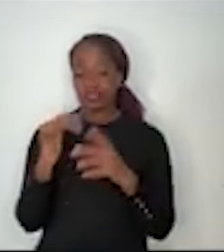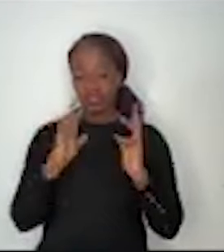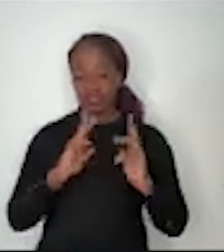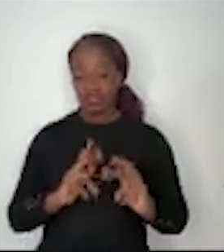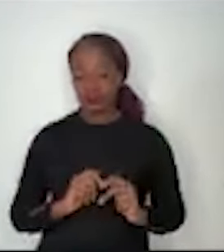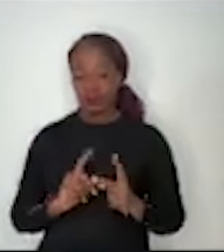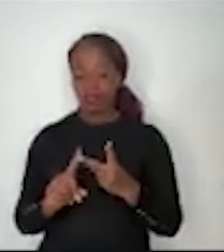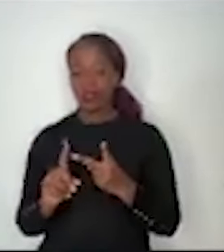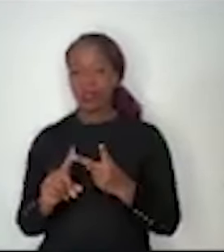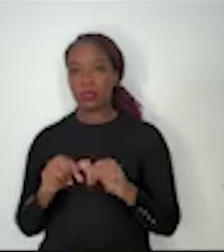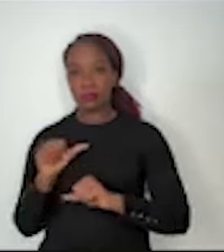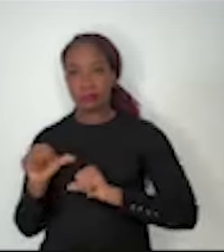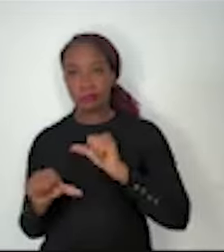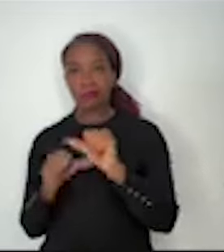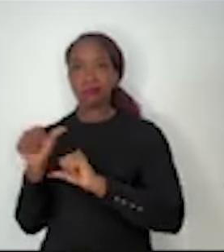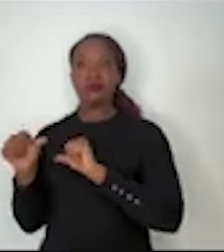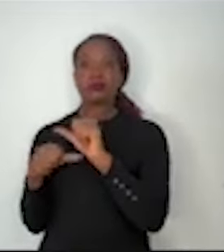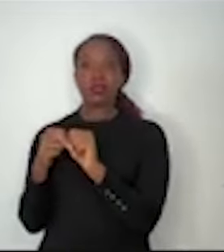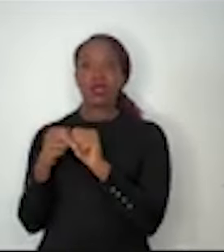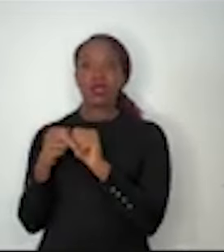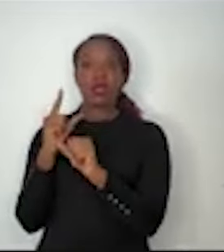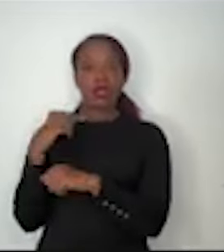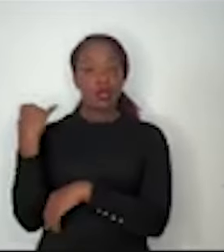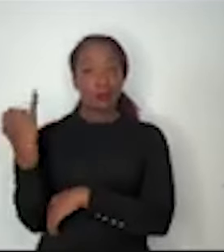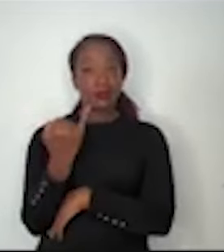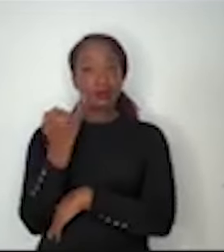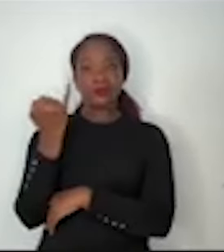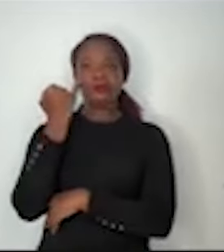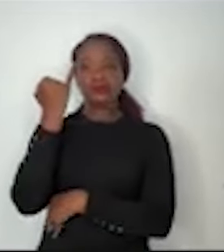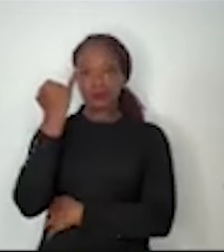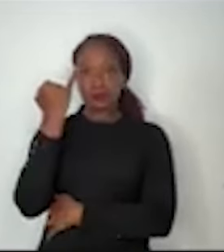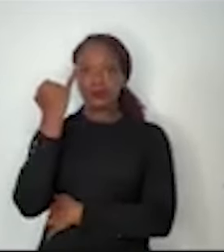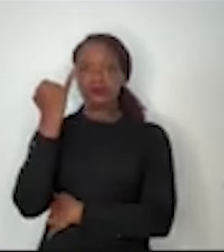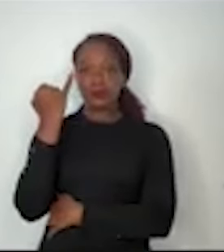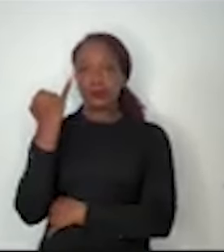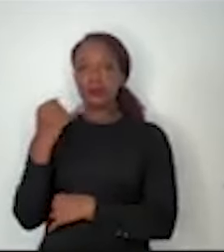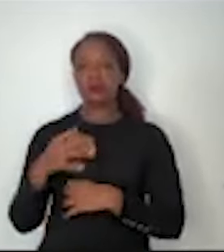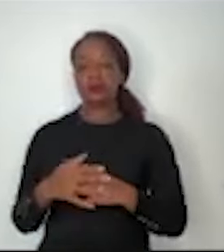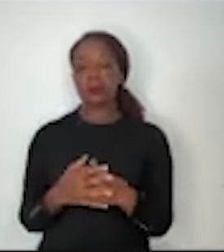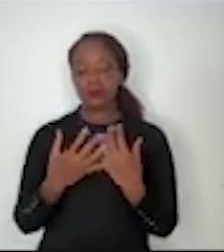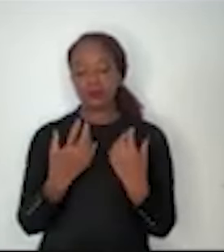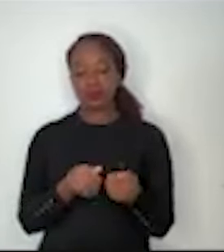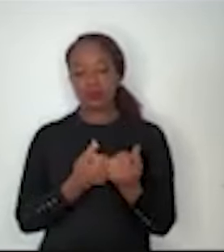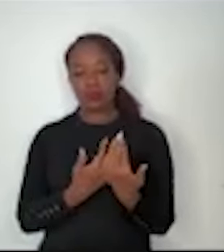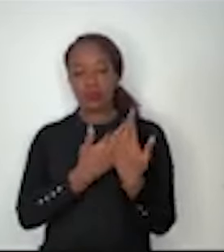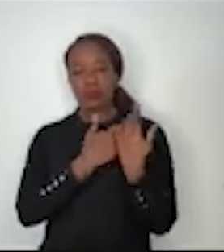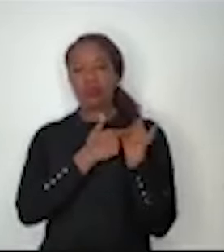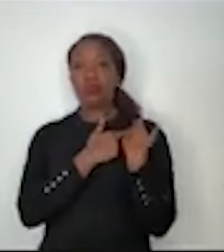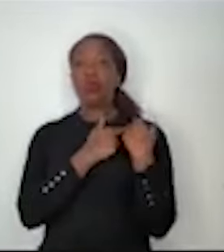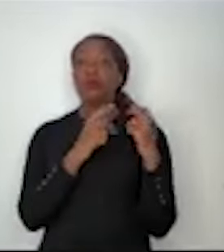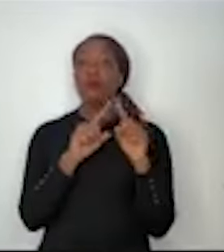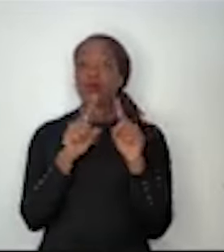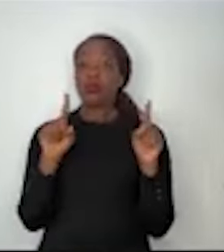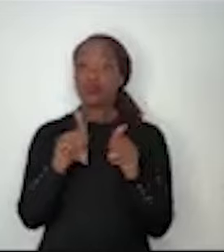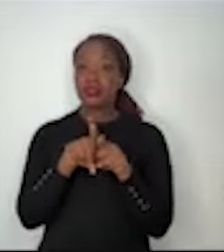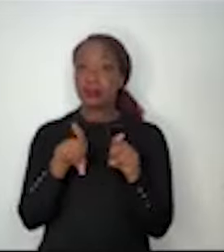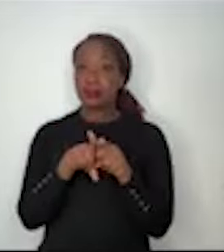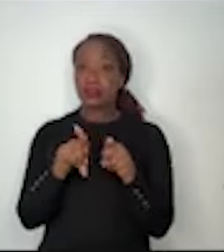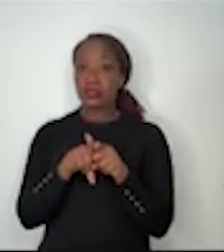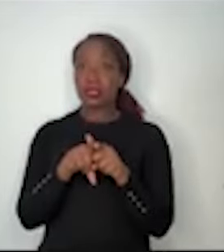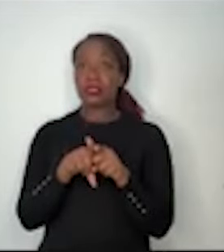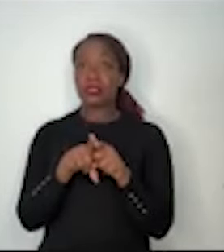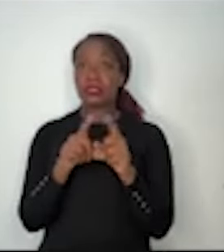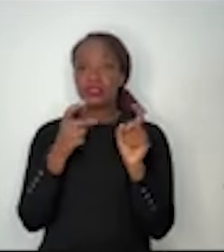renováveis, são muito importantes para a liderança que o Brasil precisa assumir, mas tem um aspecto que também será objeto do nosso